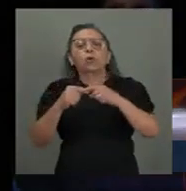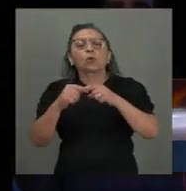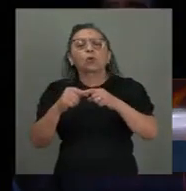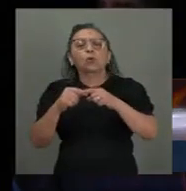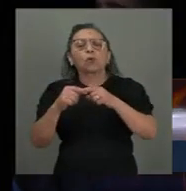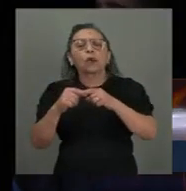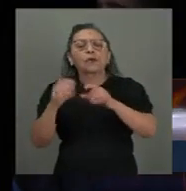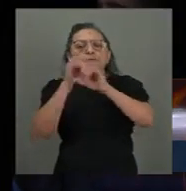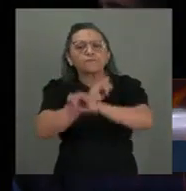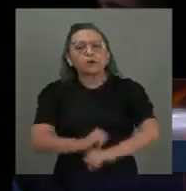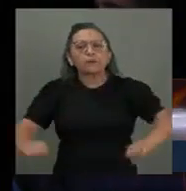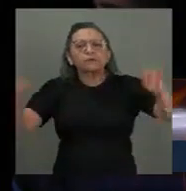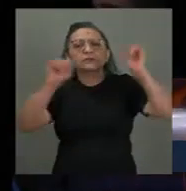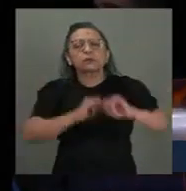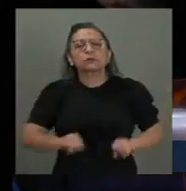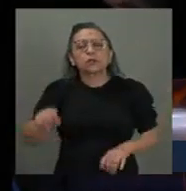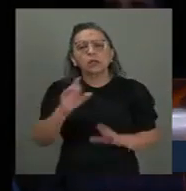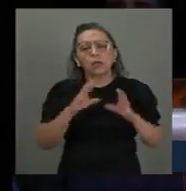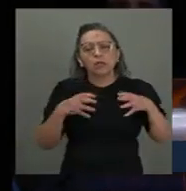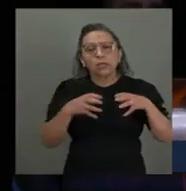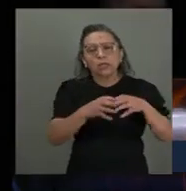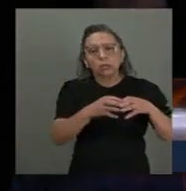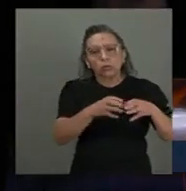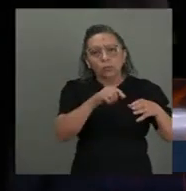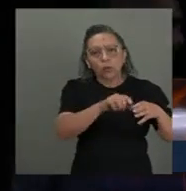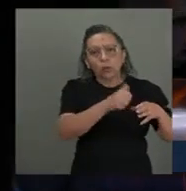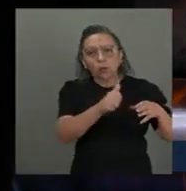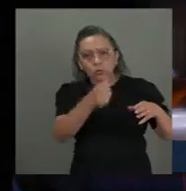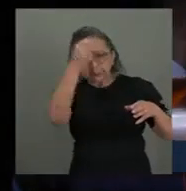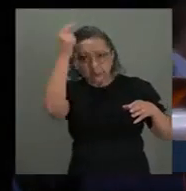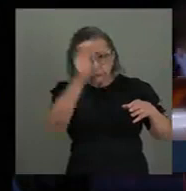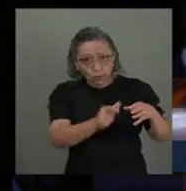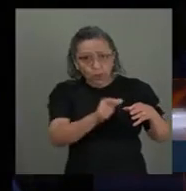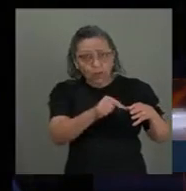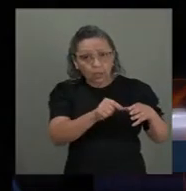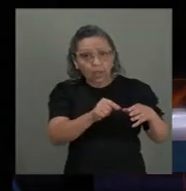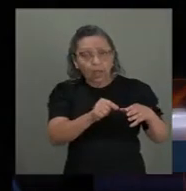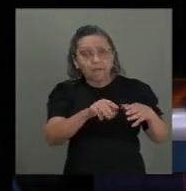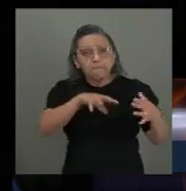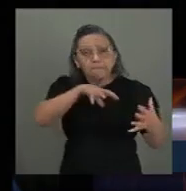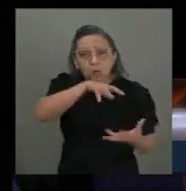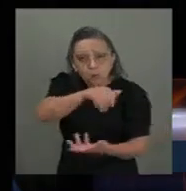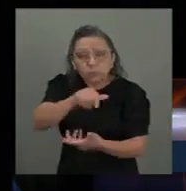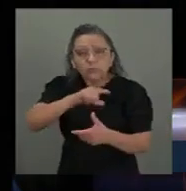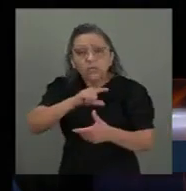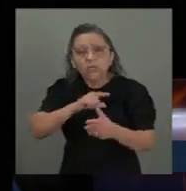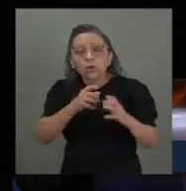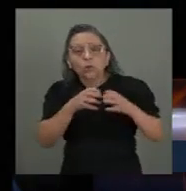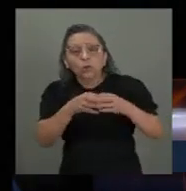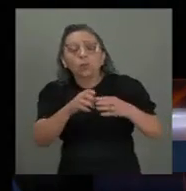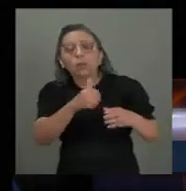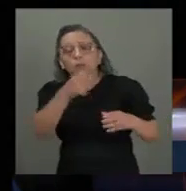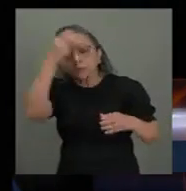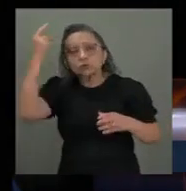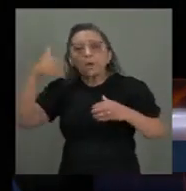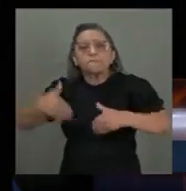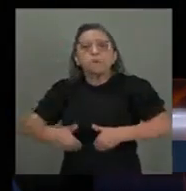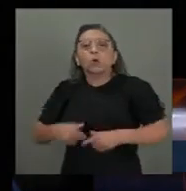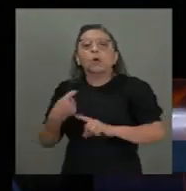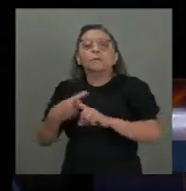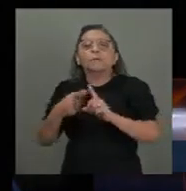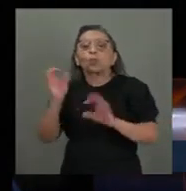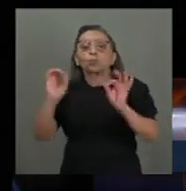11 pessoas morrem de fome no mundo, e em cada 21 segundos, segundo